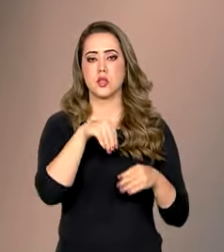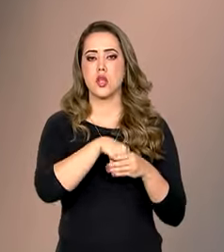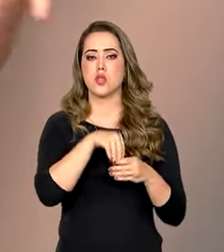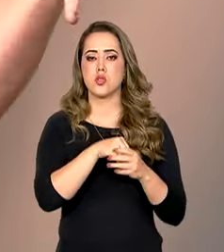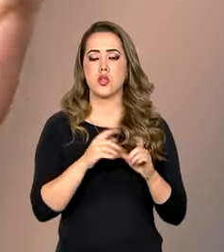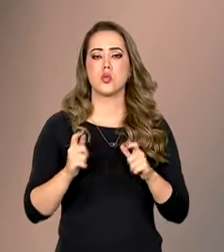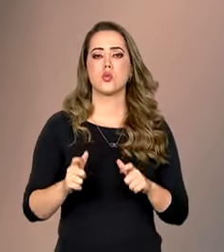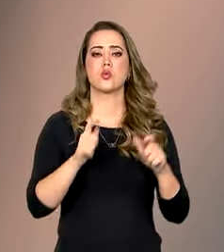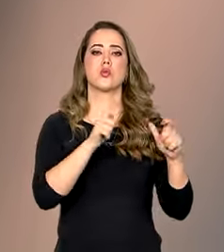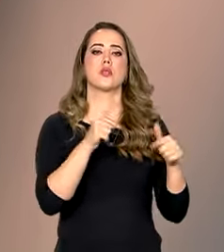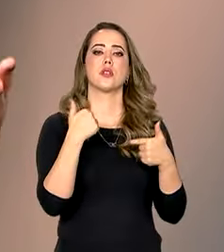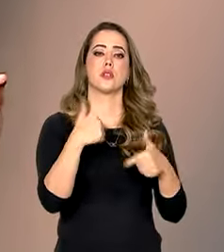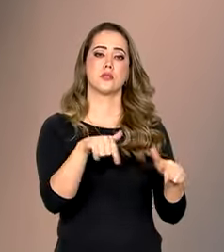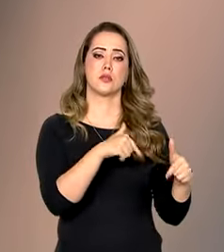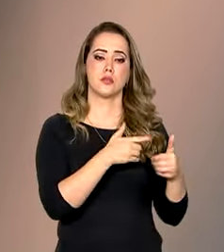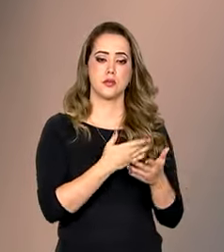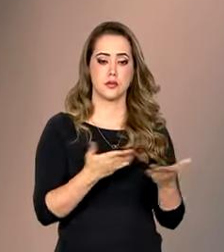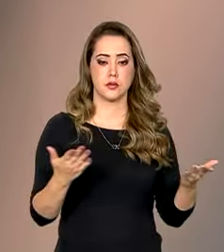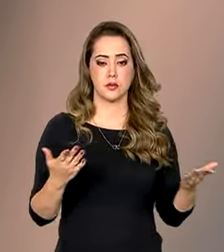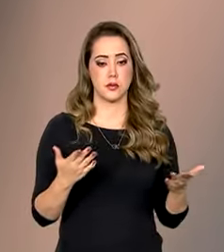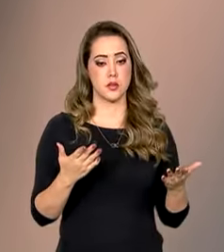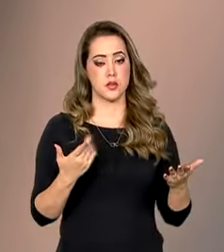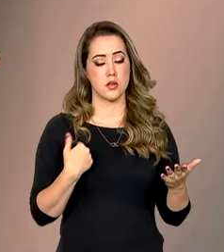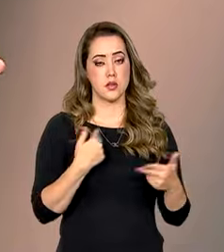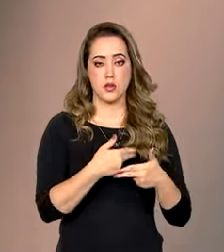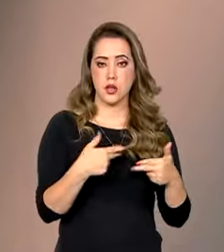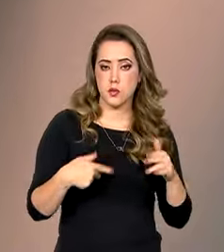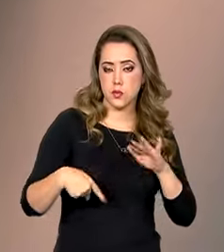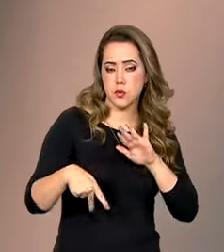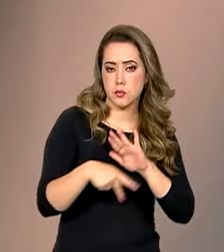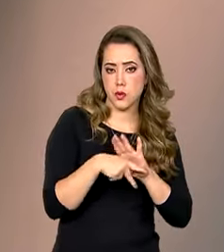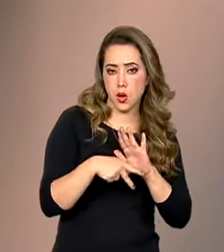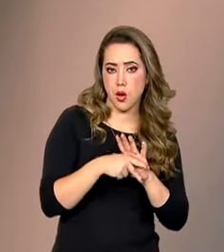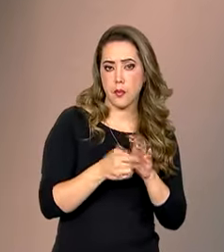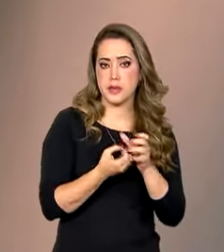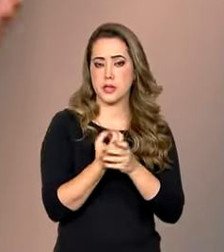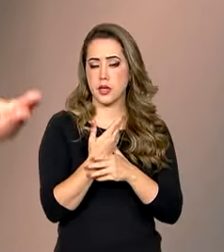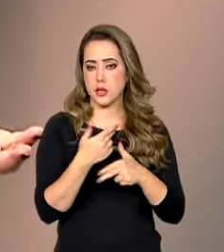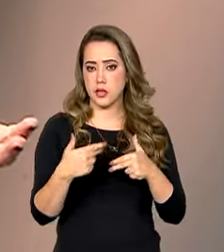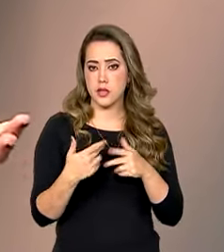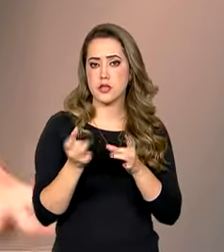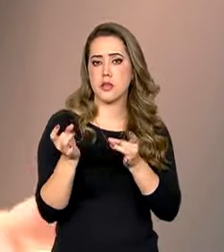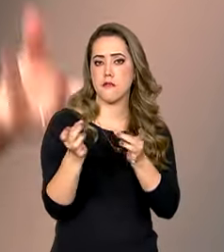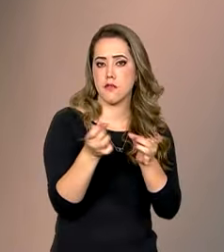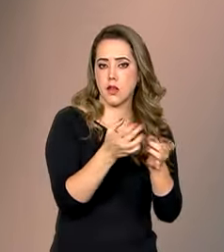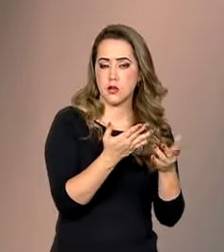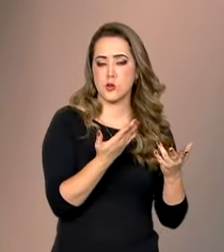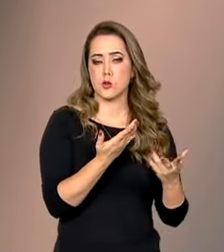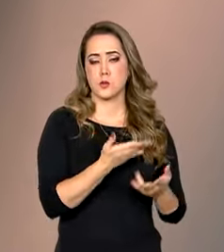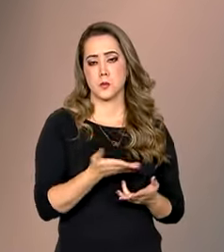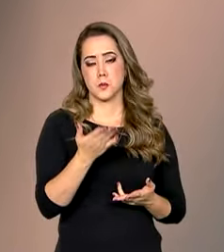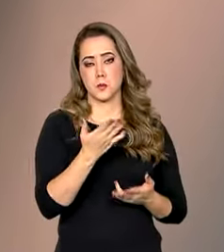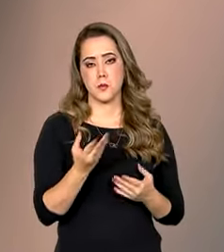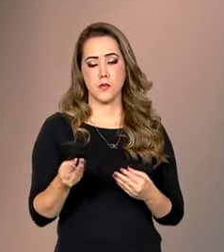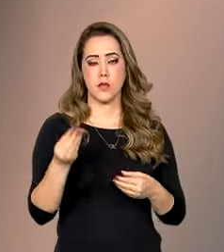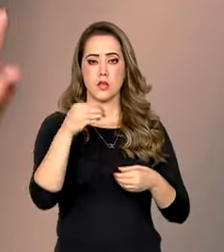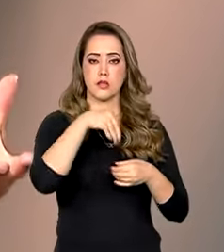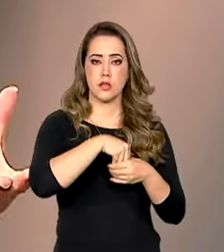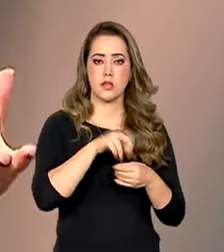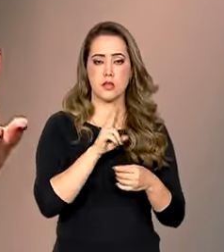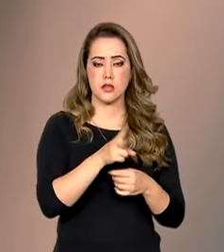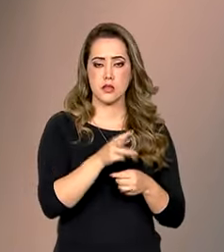dos ambientes de trabalho, nos produtos que produzem, que vendem, inserirem